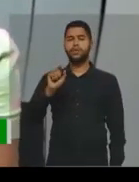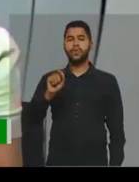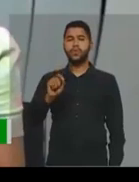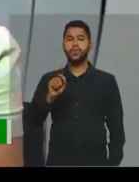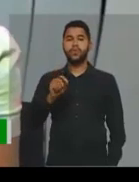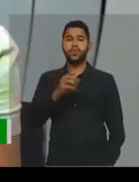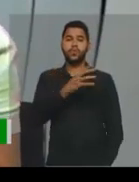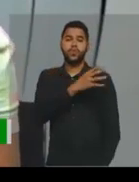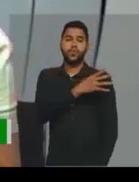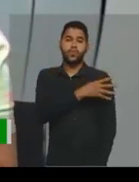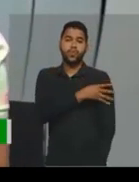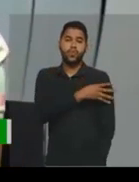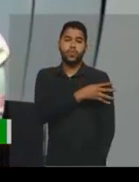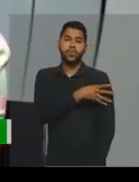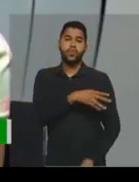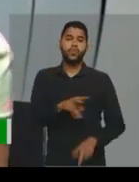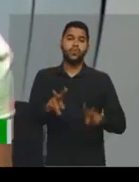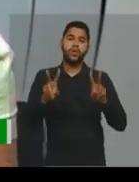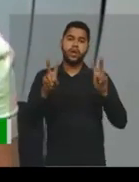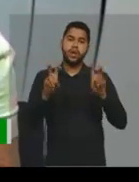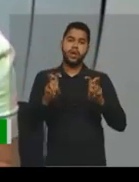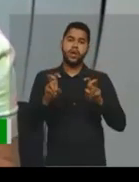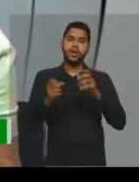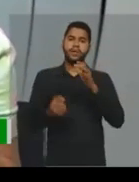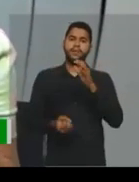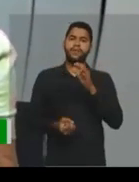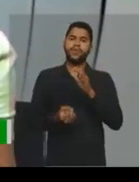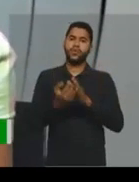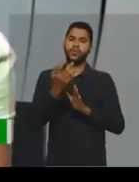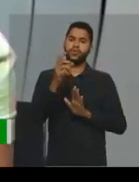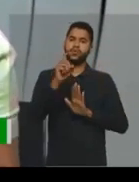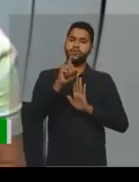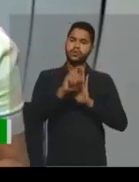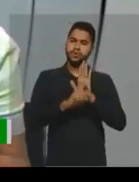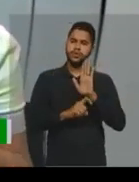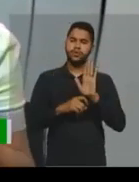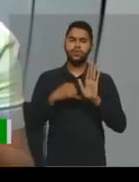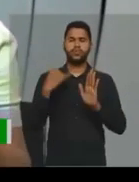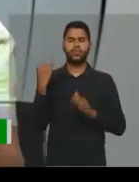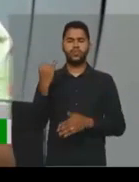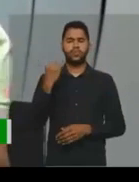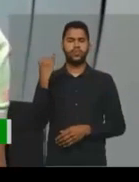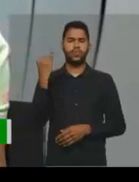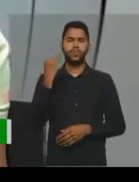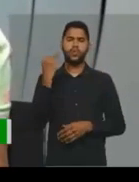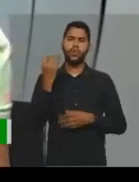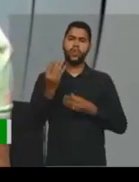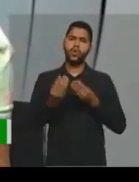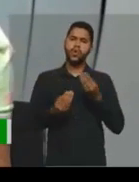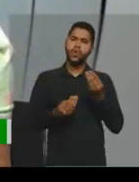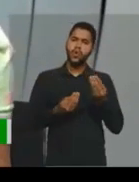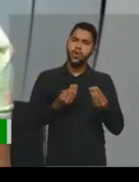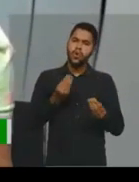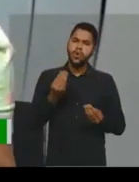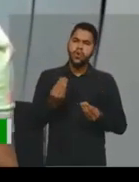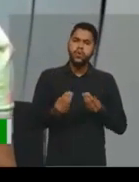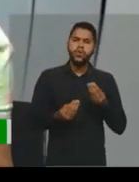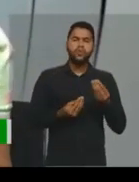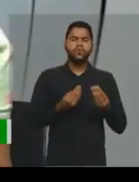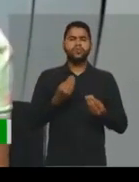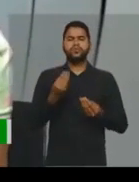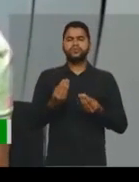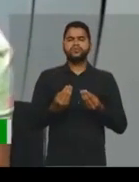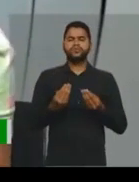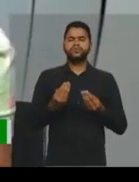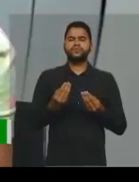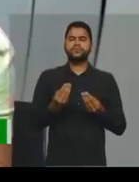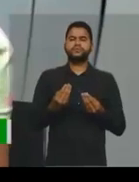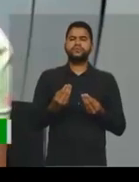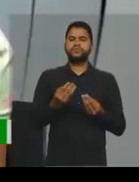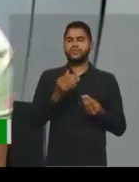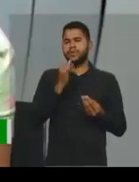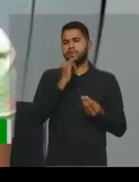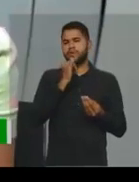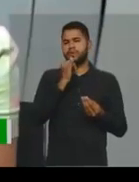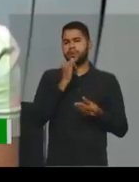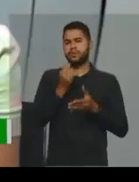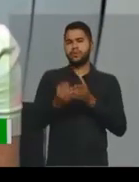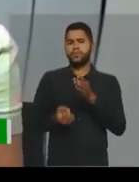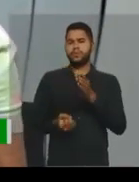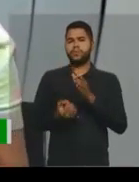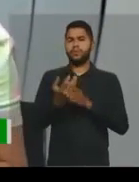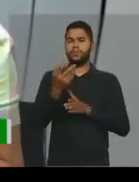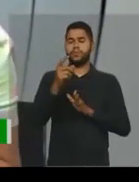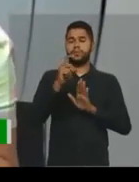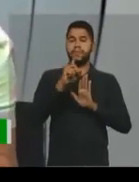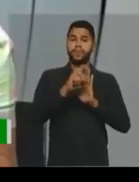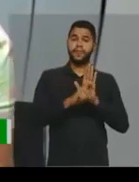quarto ano sobre a produção de texto, sobre a importância, como fazer, né, uma produção de